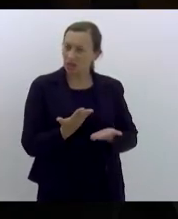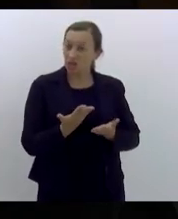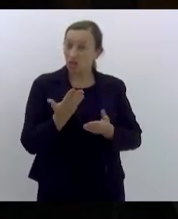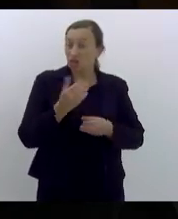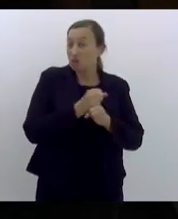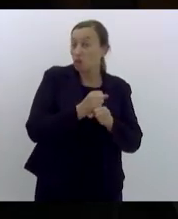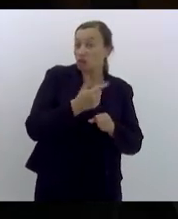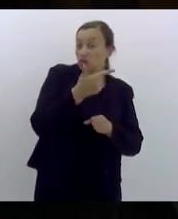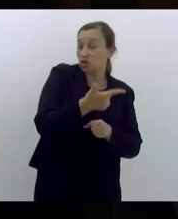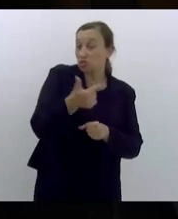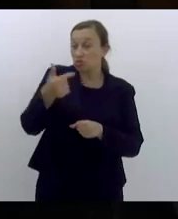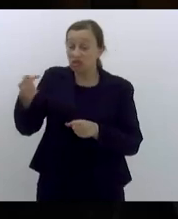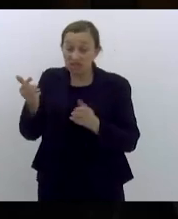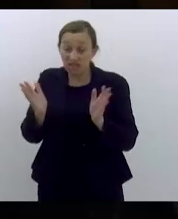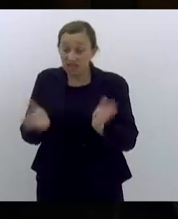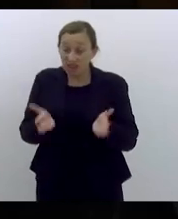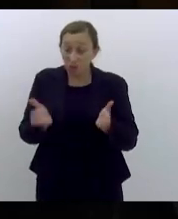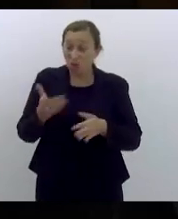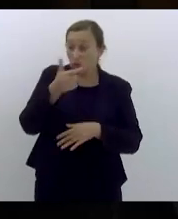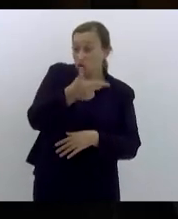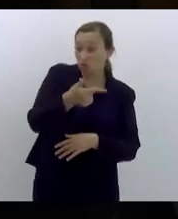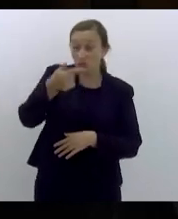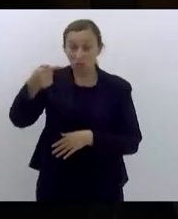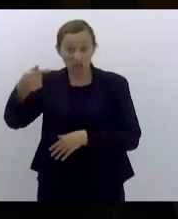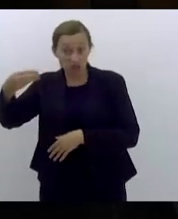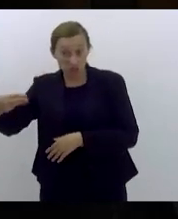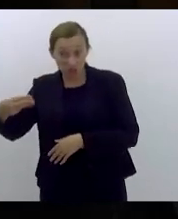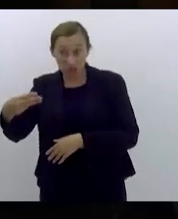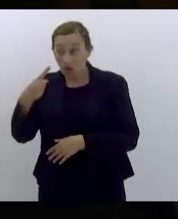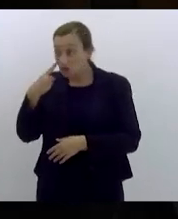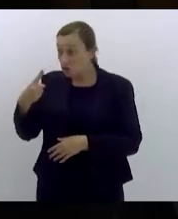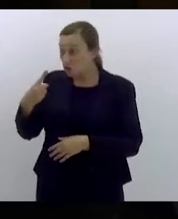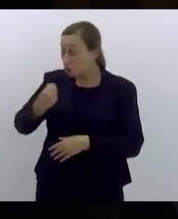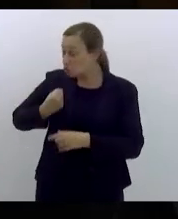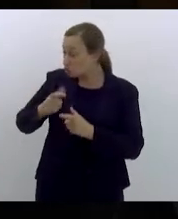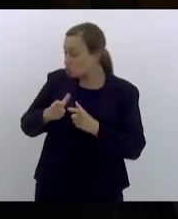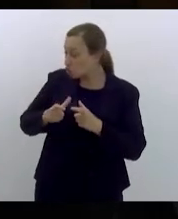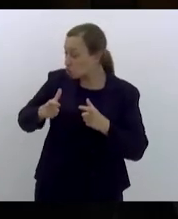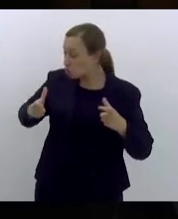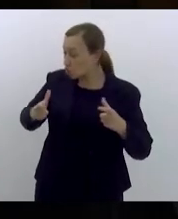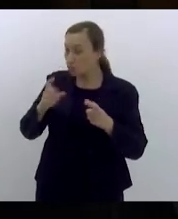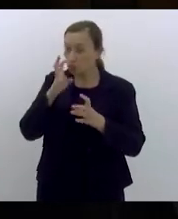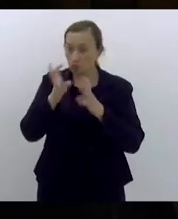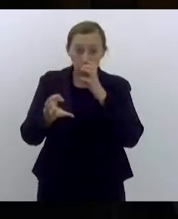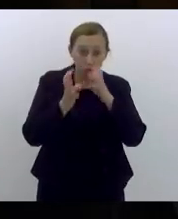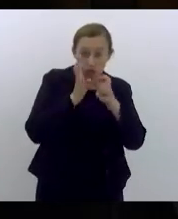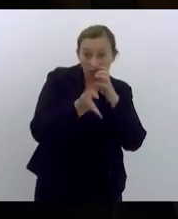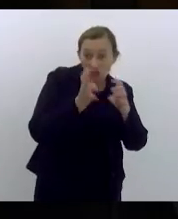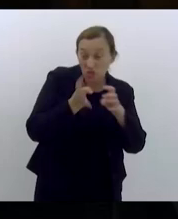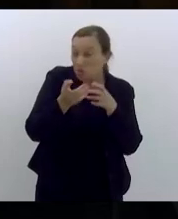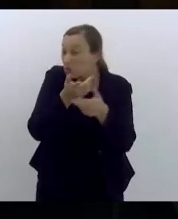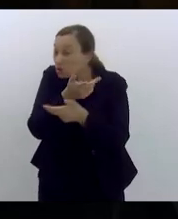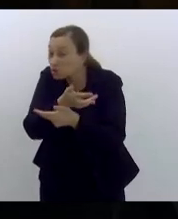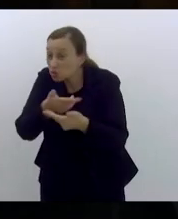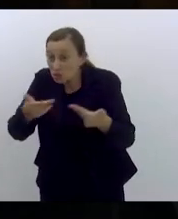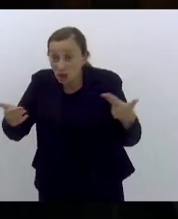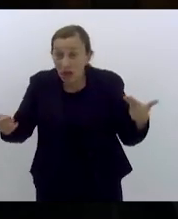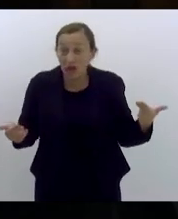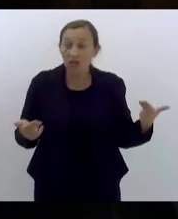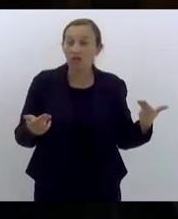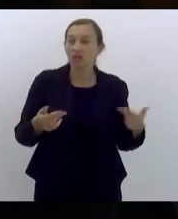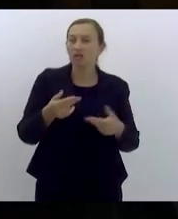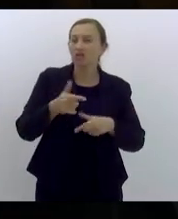2017 agora em 2023 viu aumentarem as denúncias escandalosas de